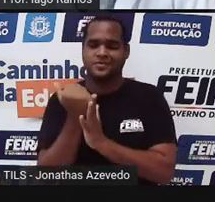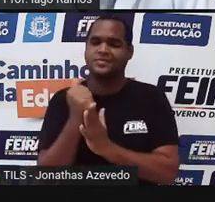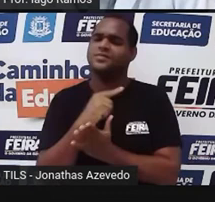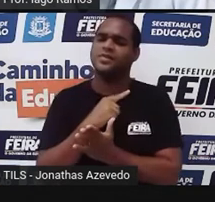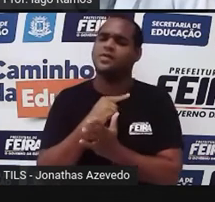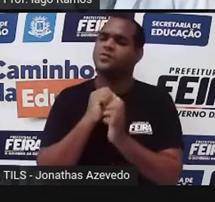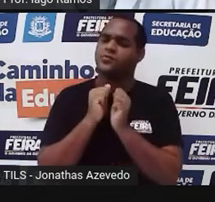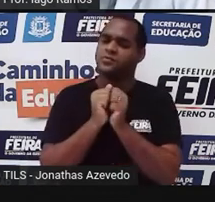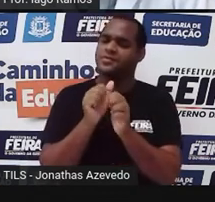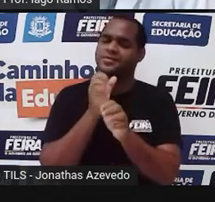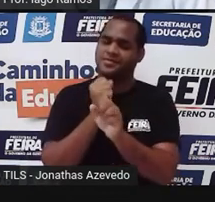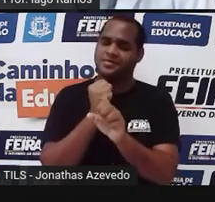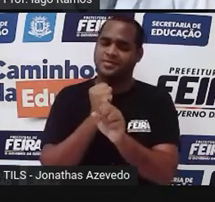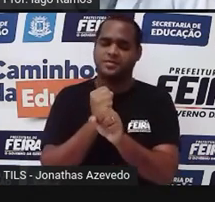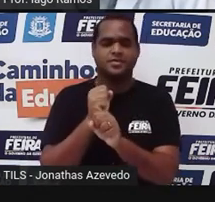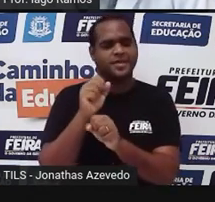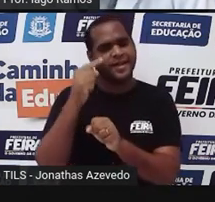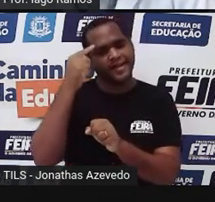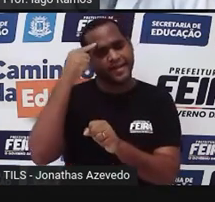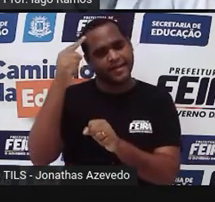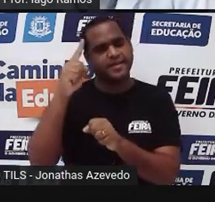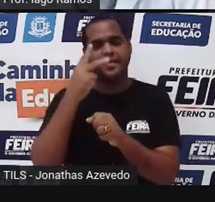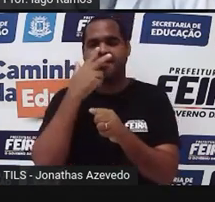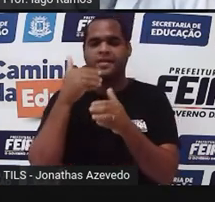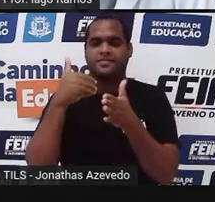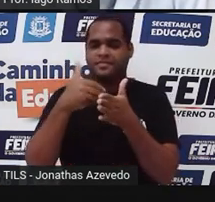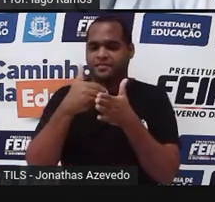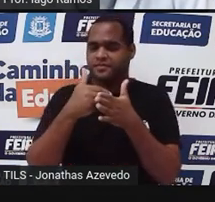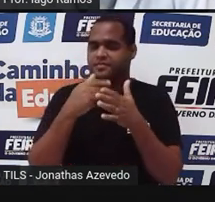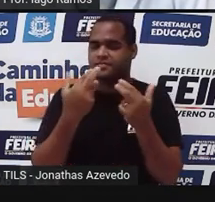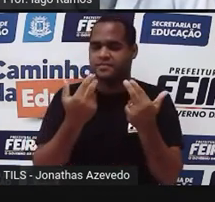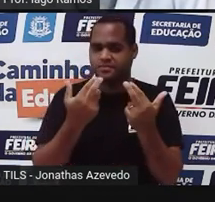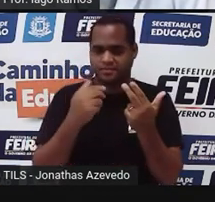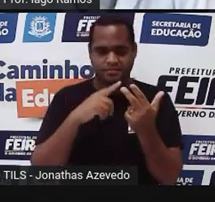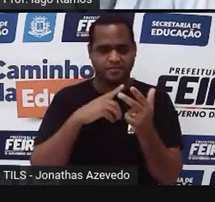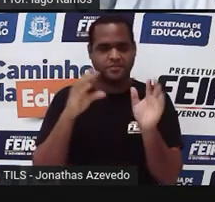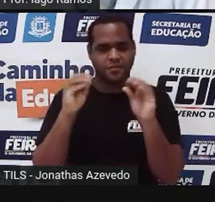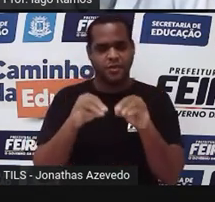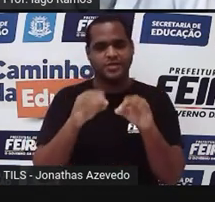aqui junto, pertinho dessa daqui que eu já coloquei. Olha só.